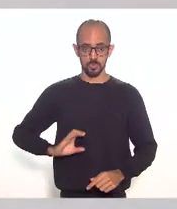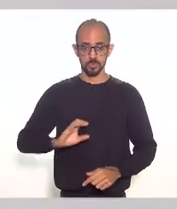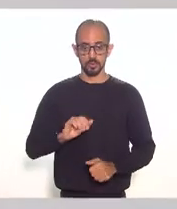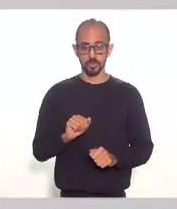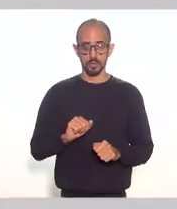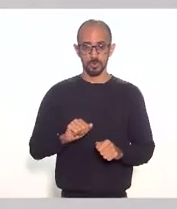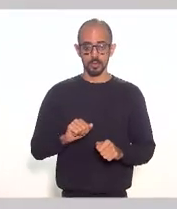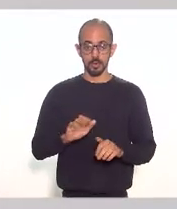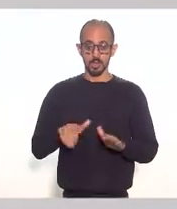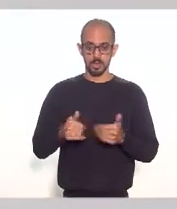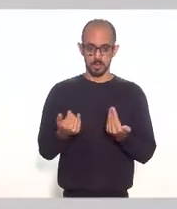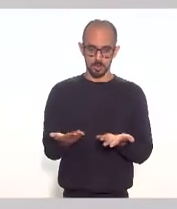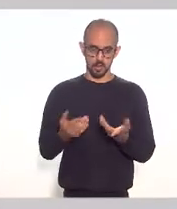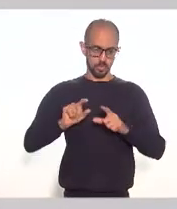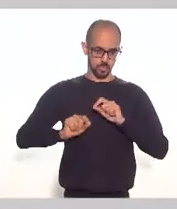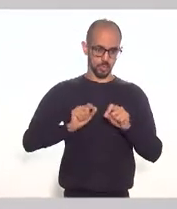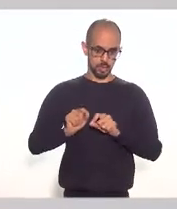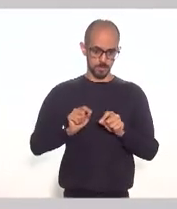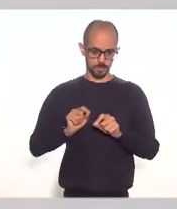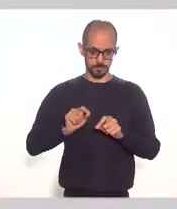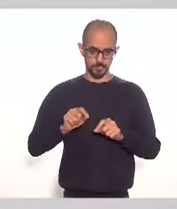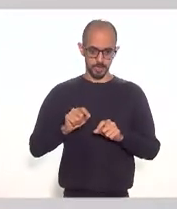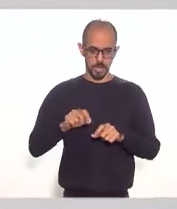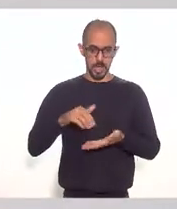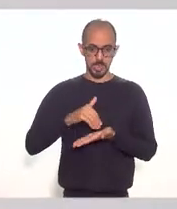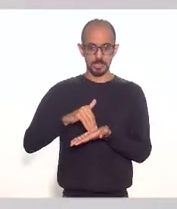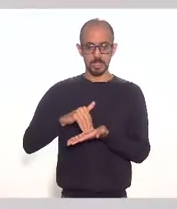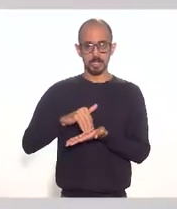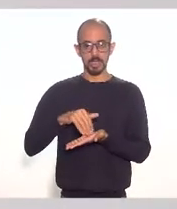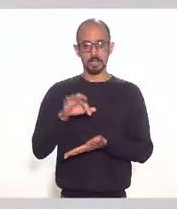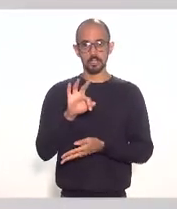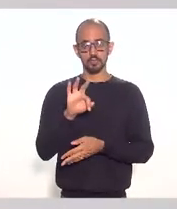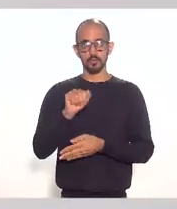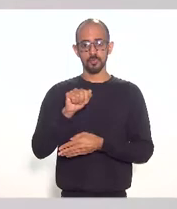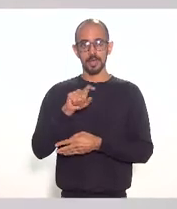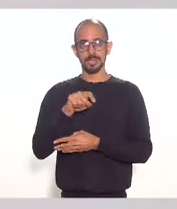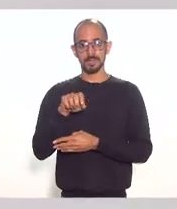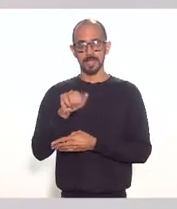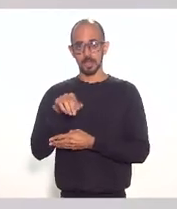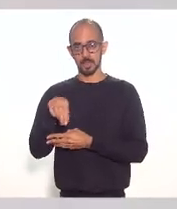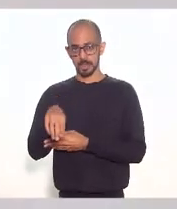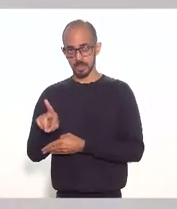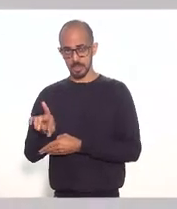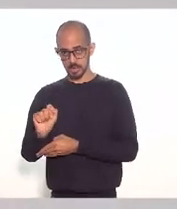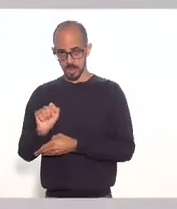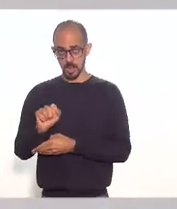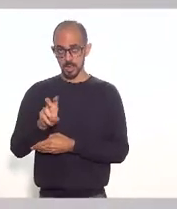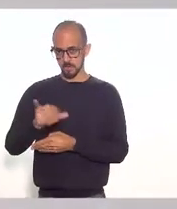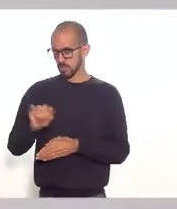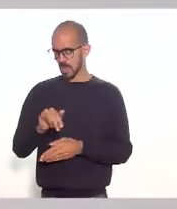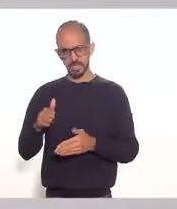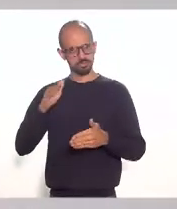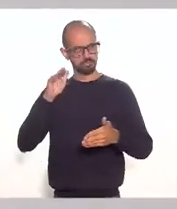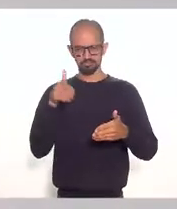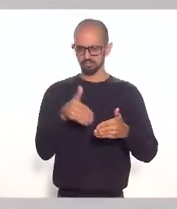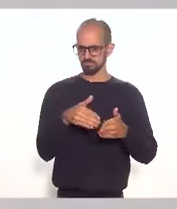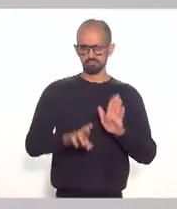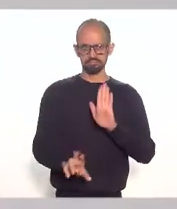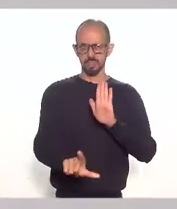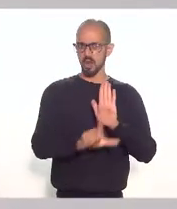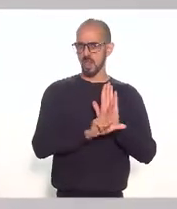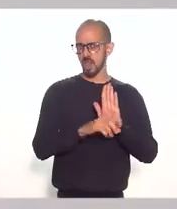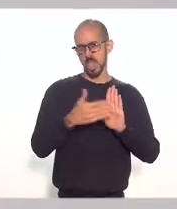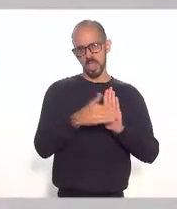Bom, a Secretaria de Fazenda vai caber, então, se ater à legalidade e aos